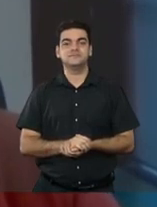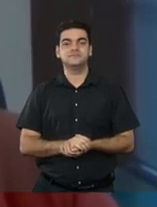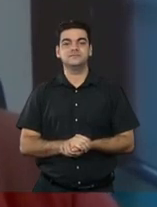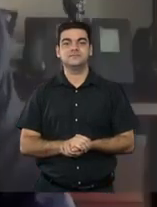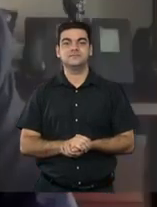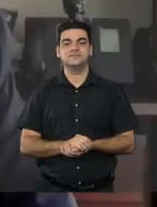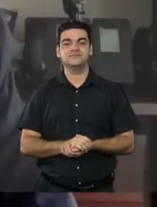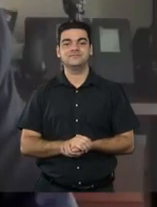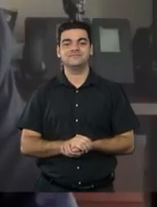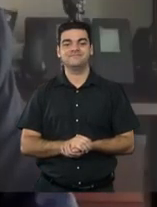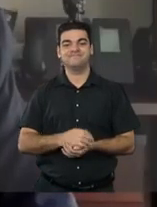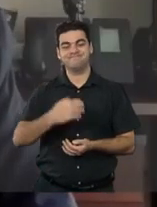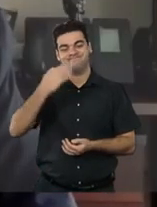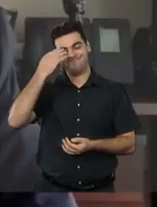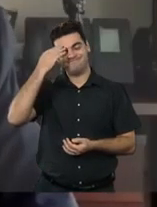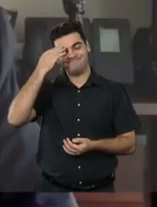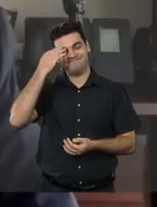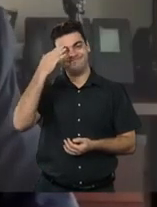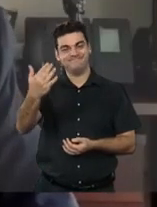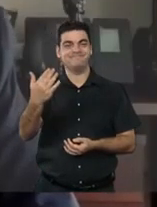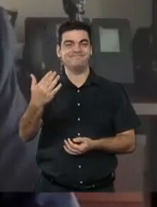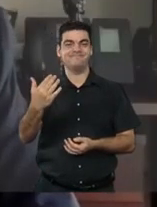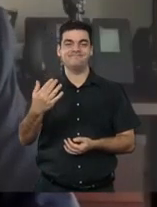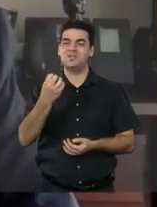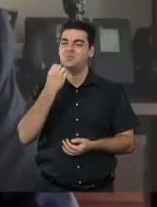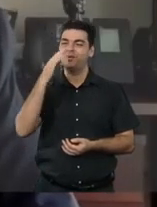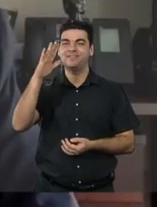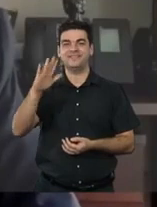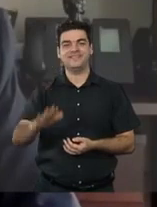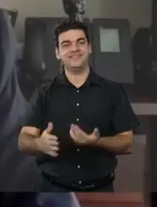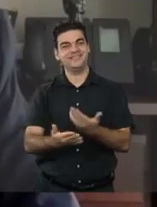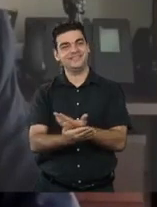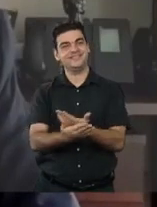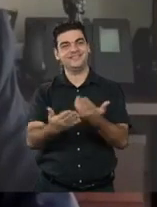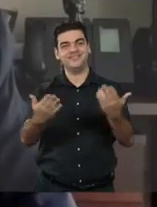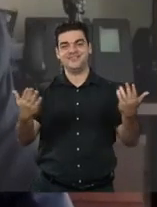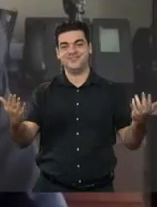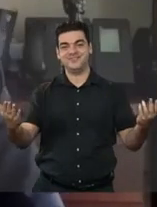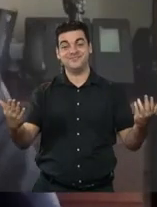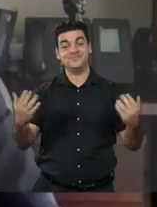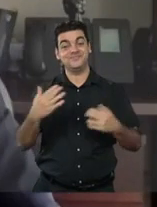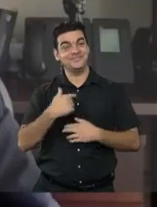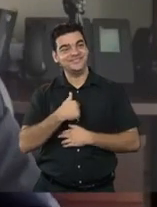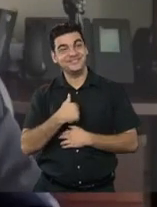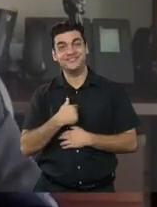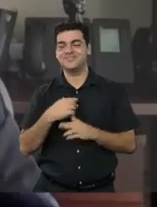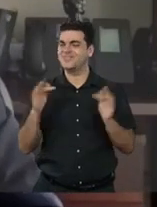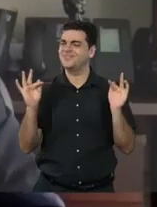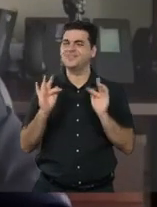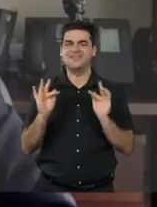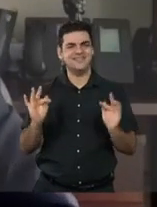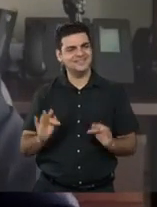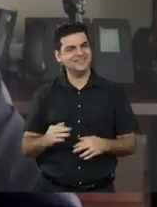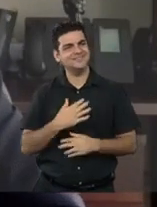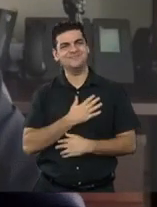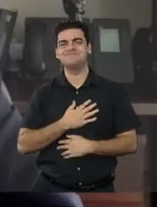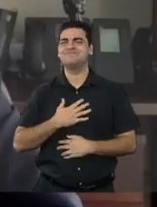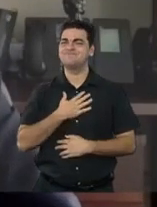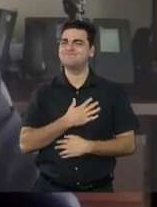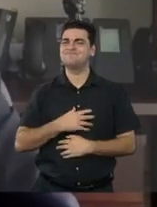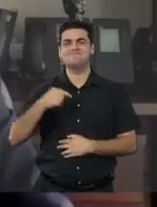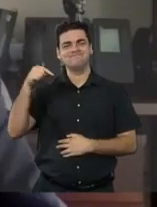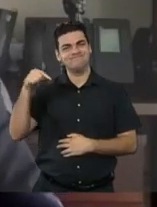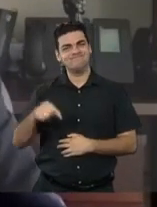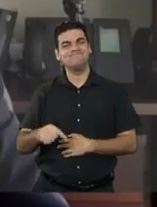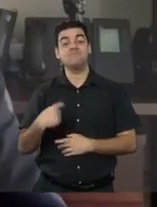Muito obrigado, Ana Cláudia. Muito boa tarde a todas e a todos. Eu tenho muito prazer, muita alegria mesmo, de